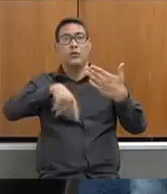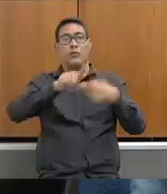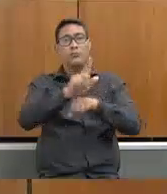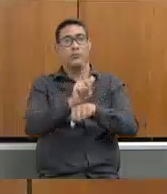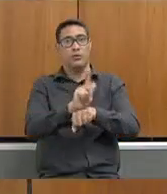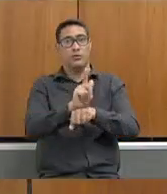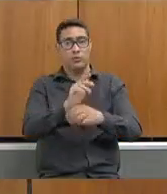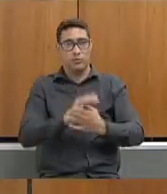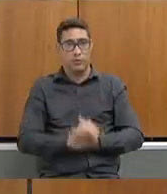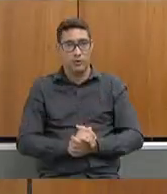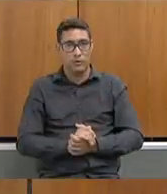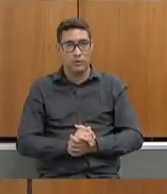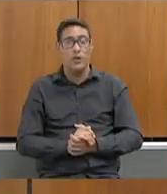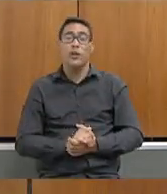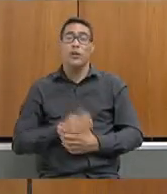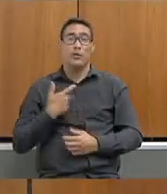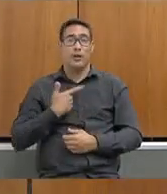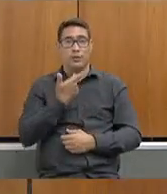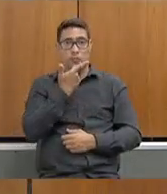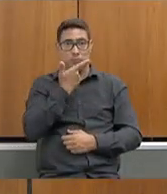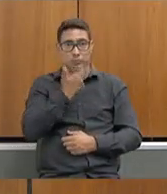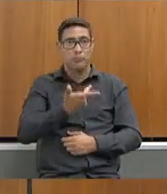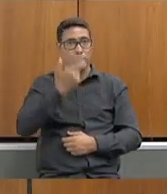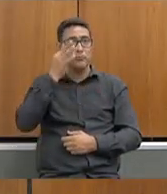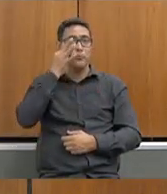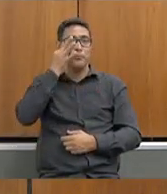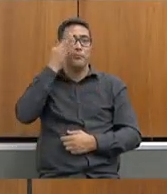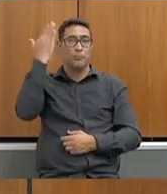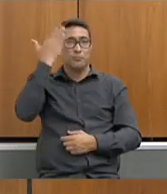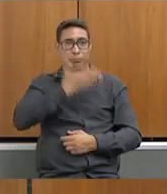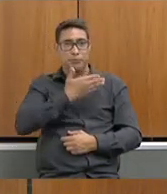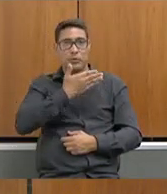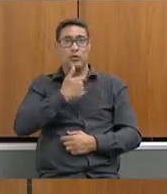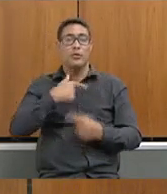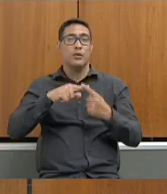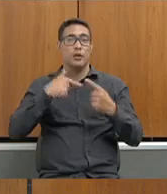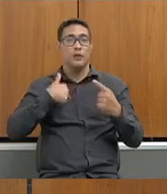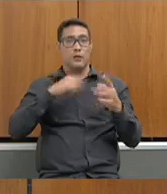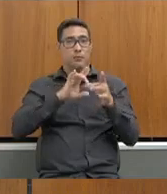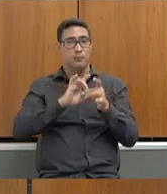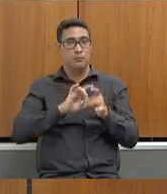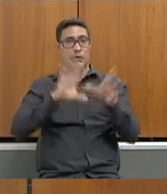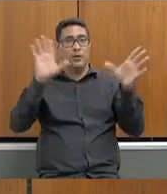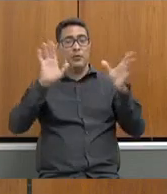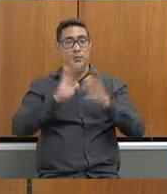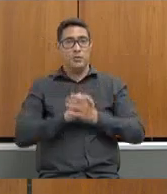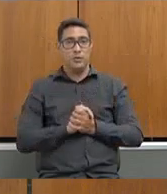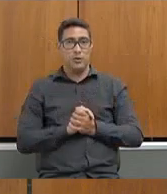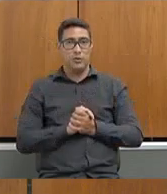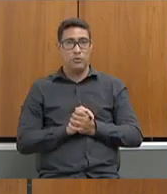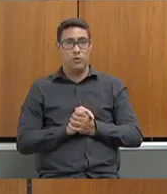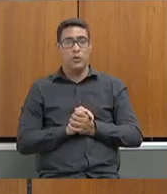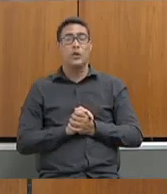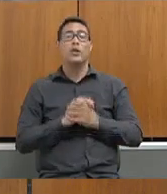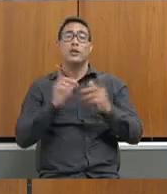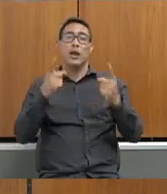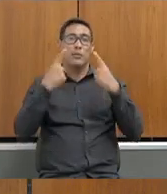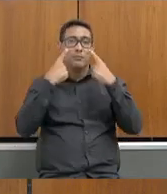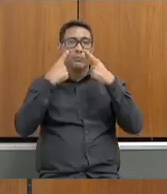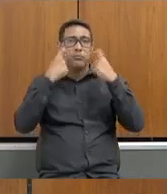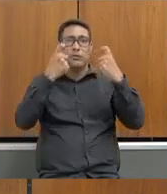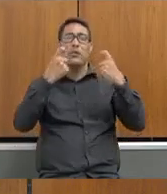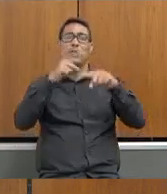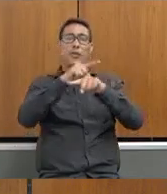E eu queria deixar aqui só um testemunho, presidente, se for permitido, com relação à questão da violência que foi